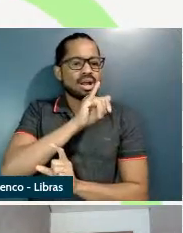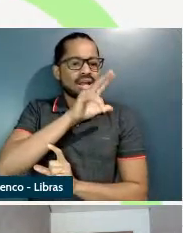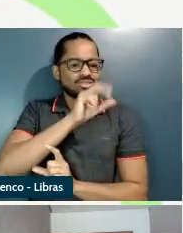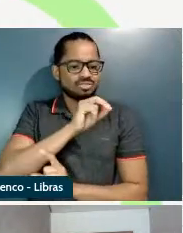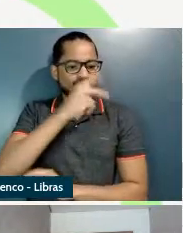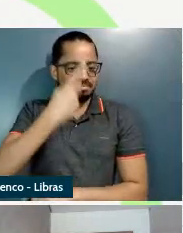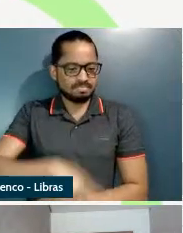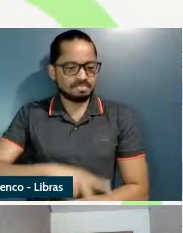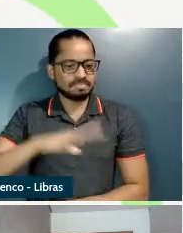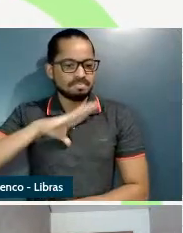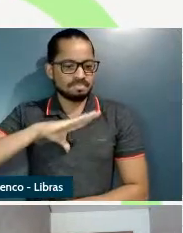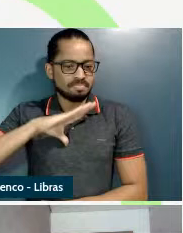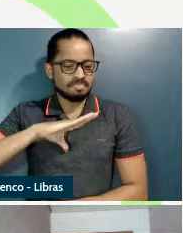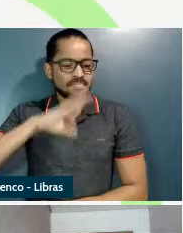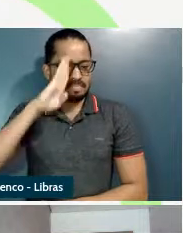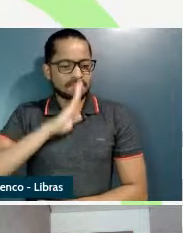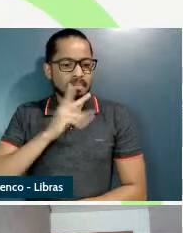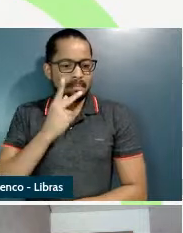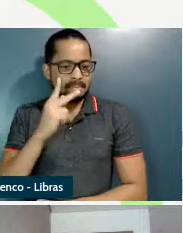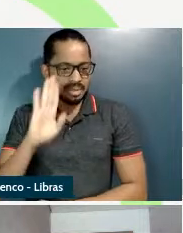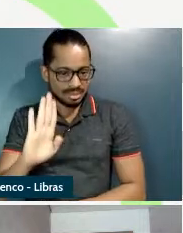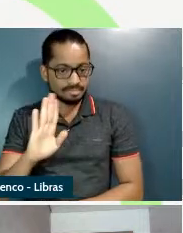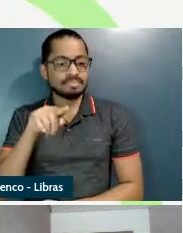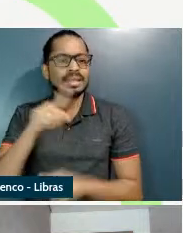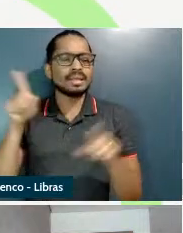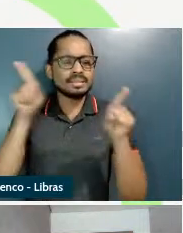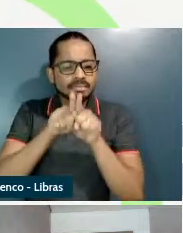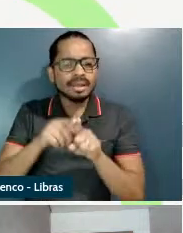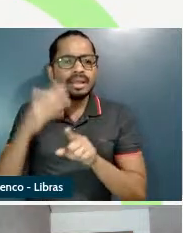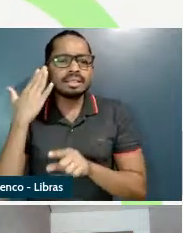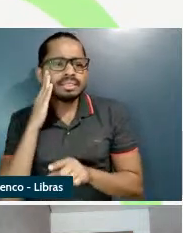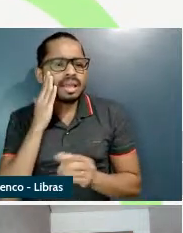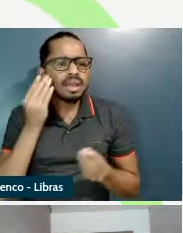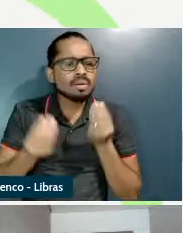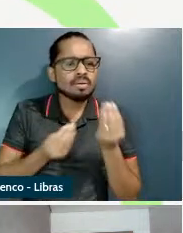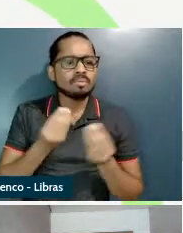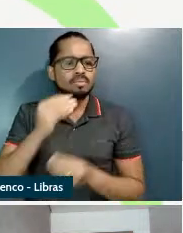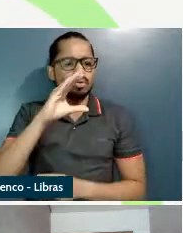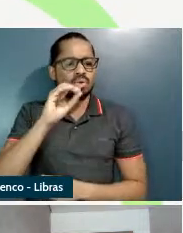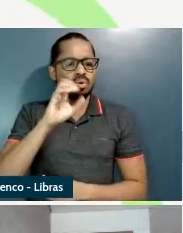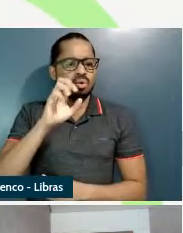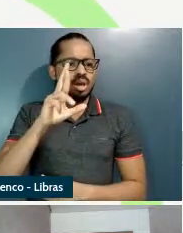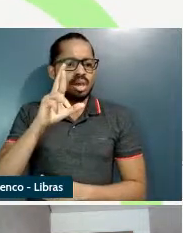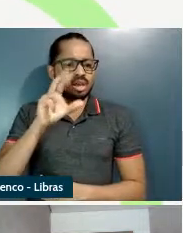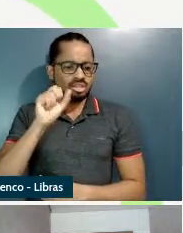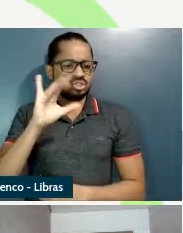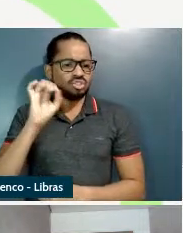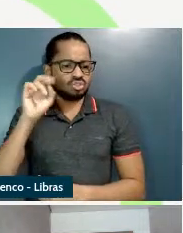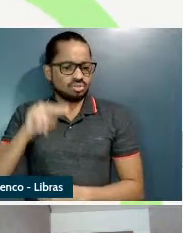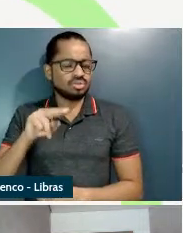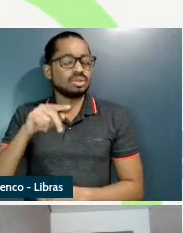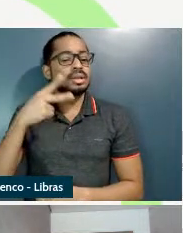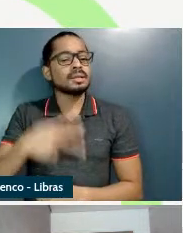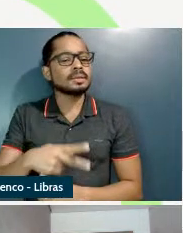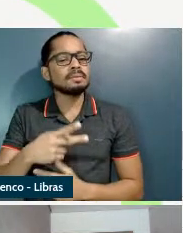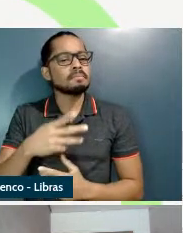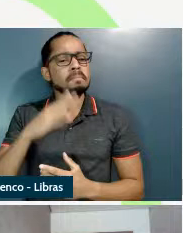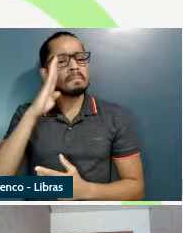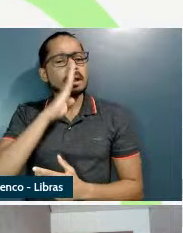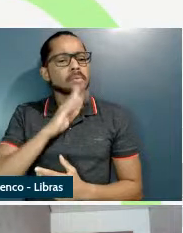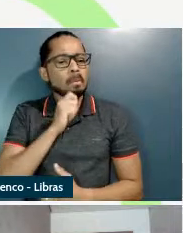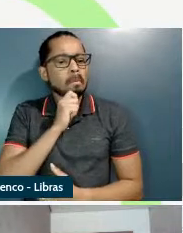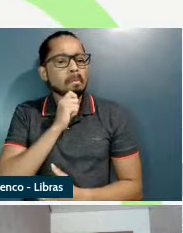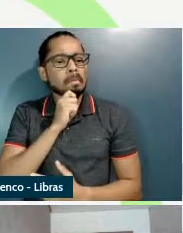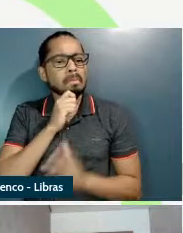uma vez que a ocorrência do processo semântico de coerção até então não havia sido proposta em trabalhos do português brasileiro e